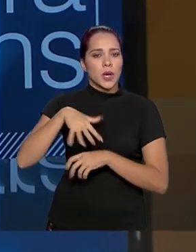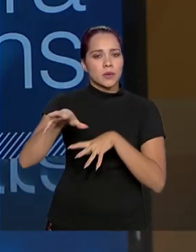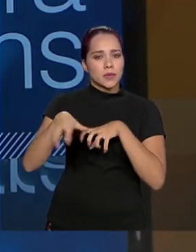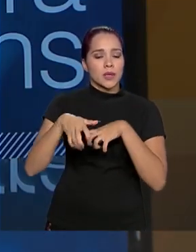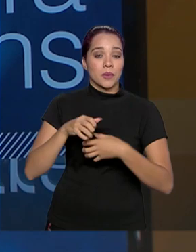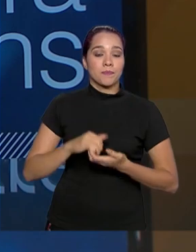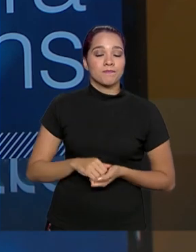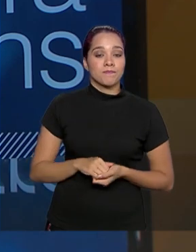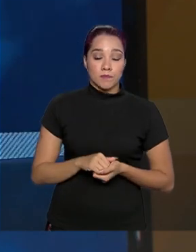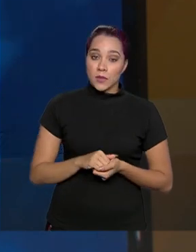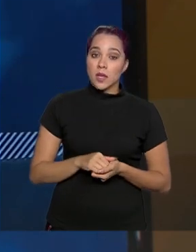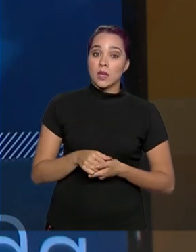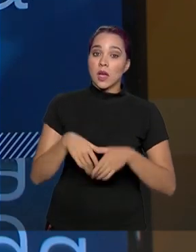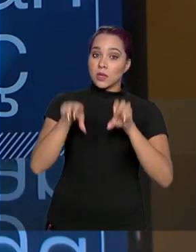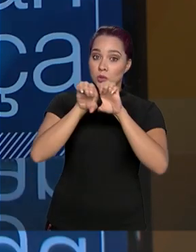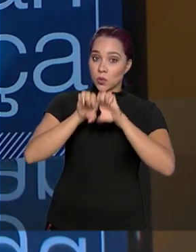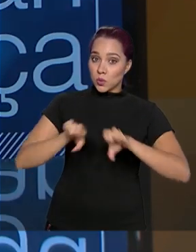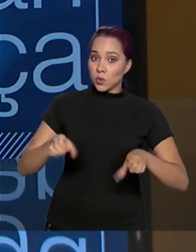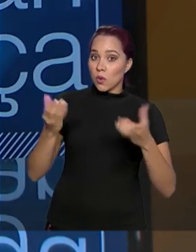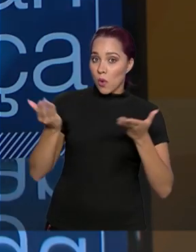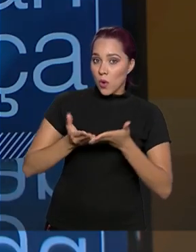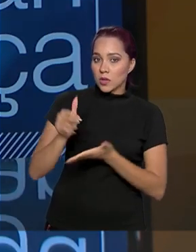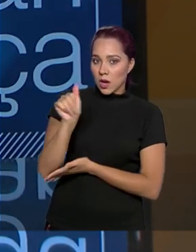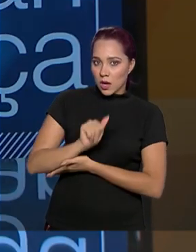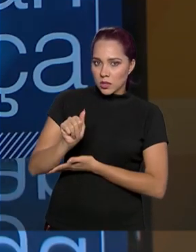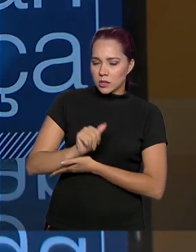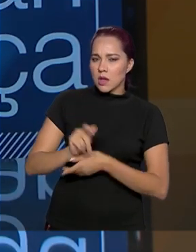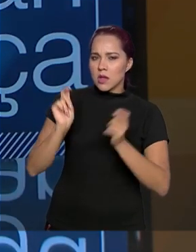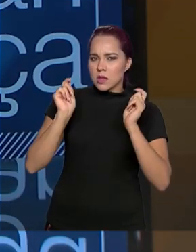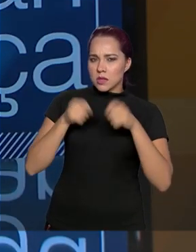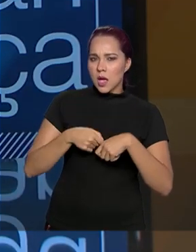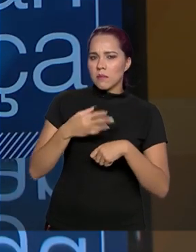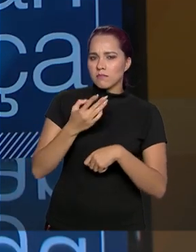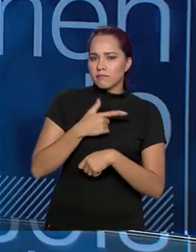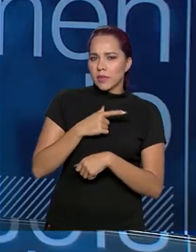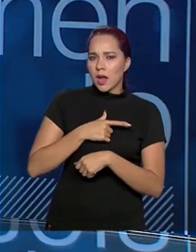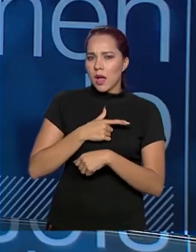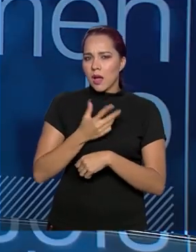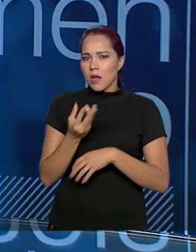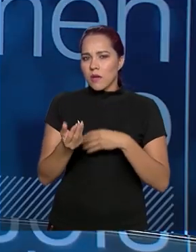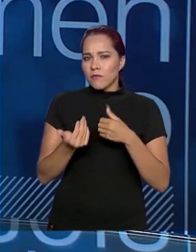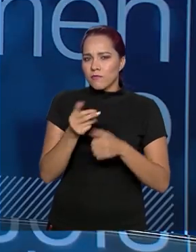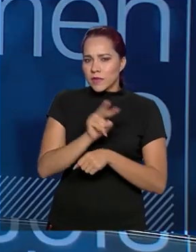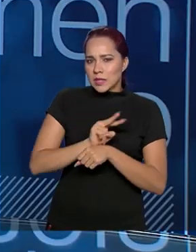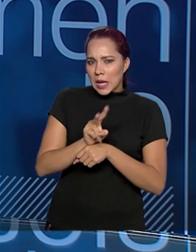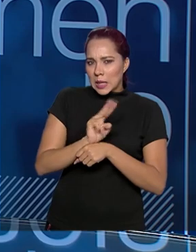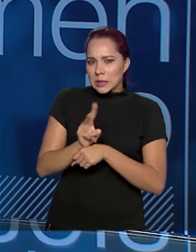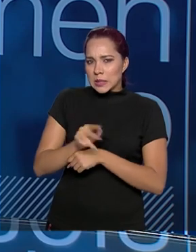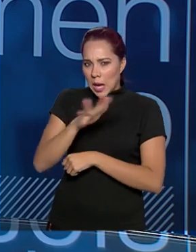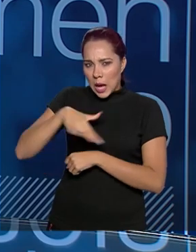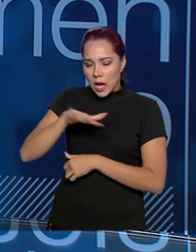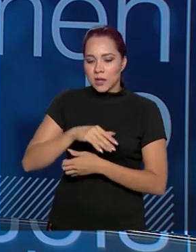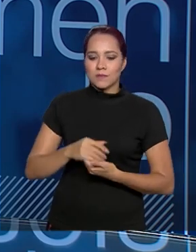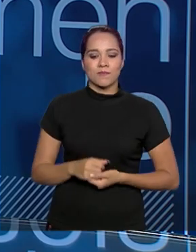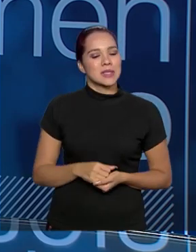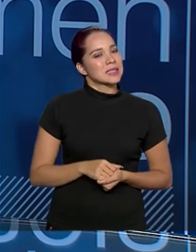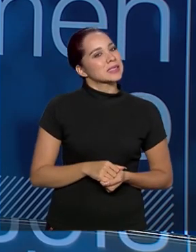E a estrutura existente hoje na agência, ela é suficiente para regular o setor? Não. Infelizmente,